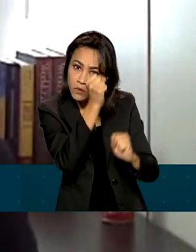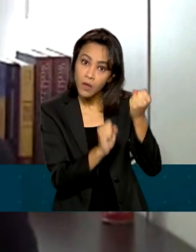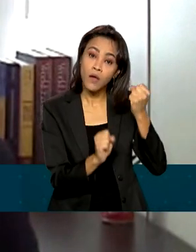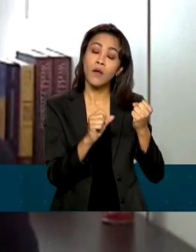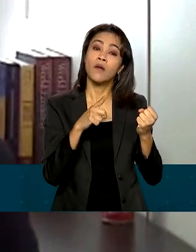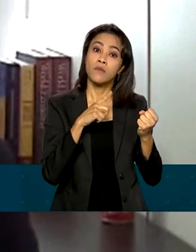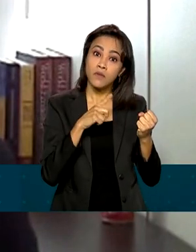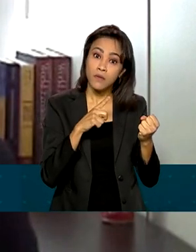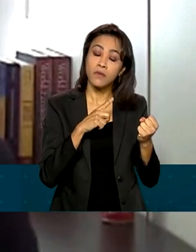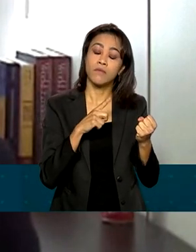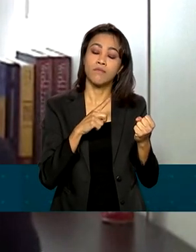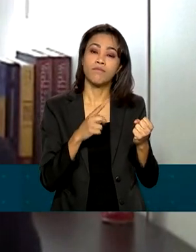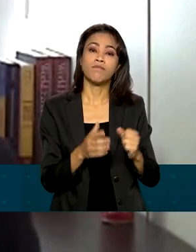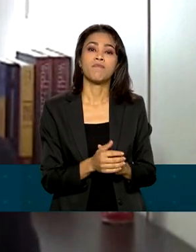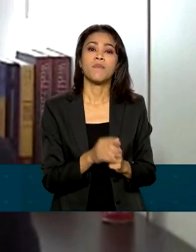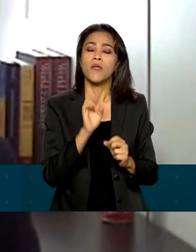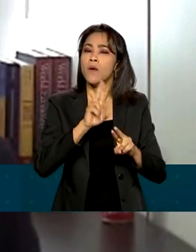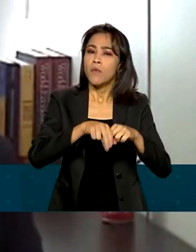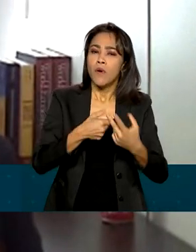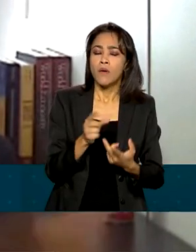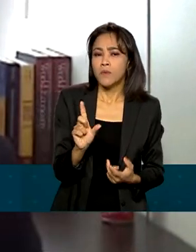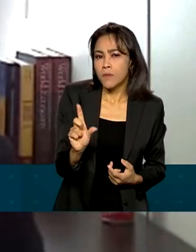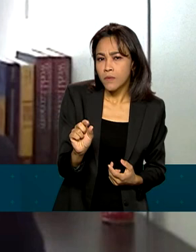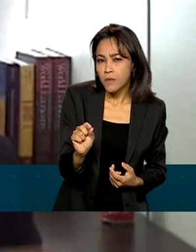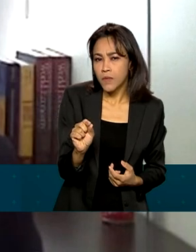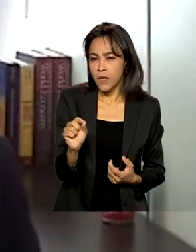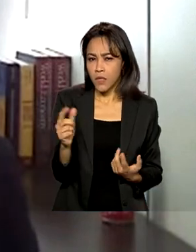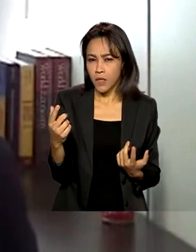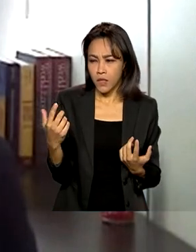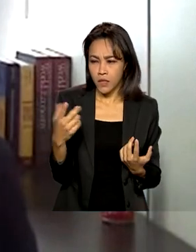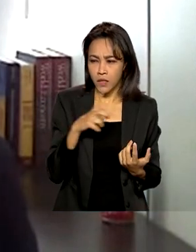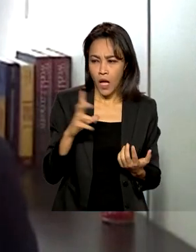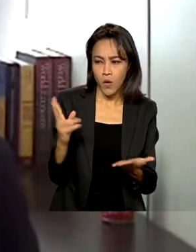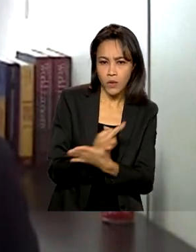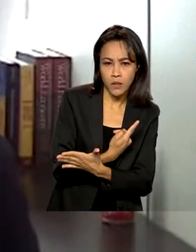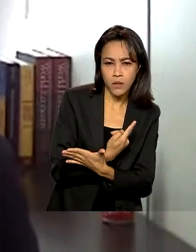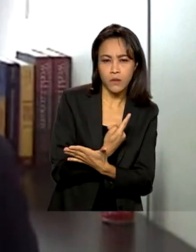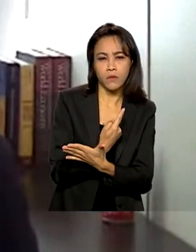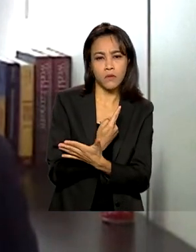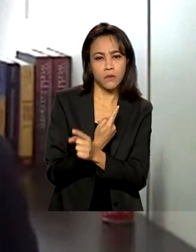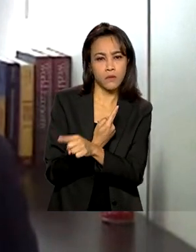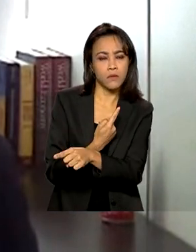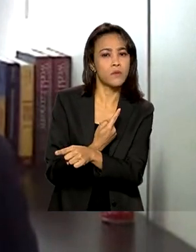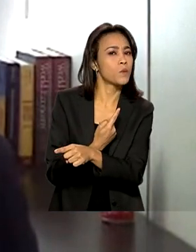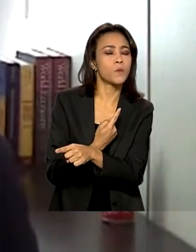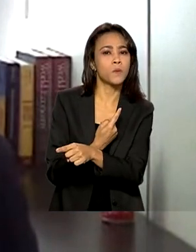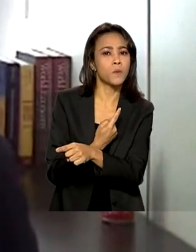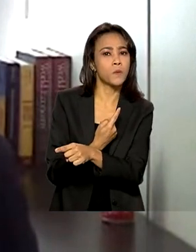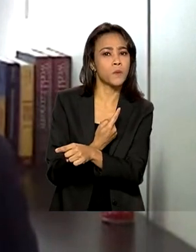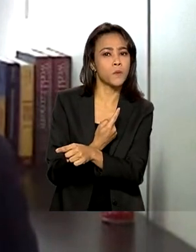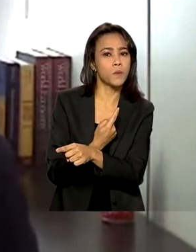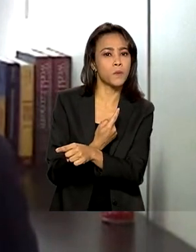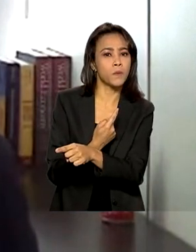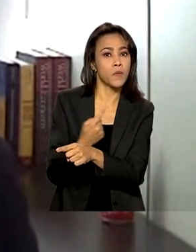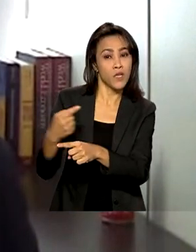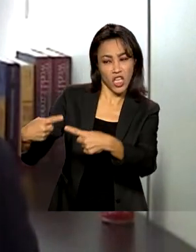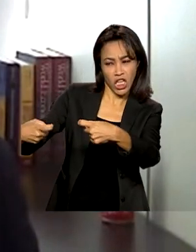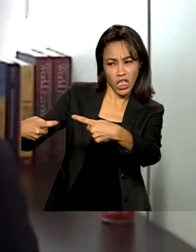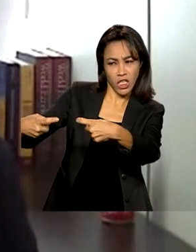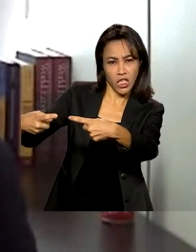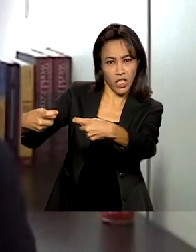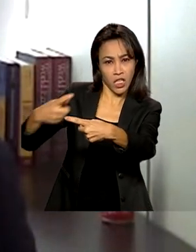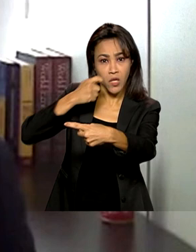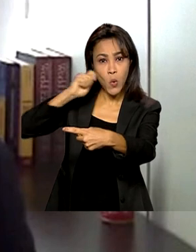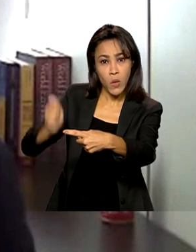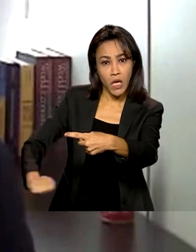conta de preços crescentes, em razão do conflito entre Rússia e Ucrânia e